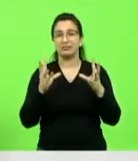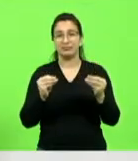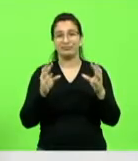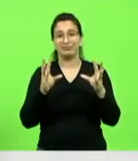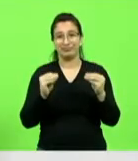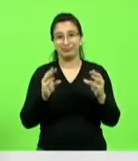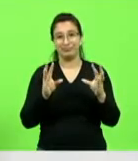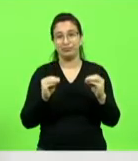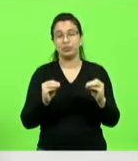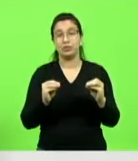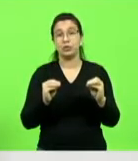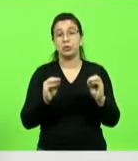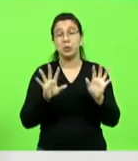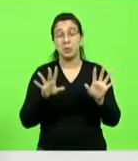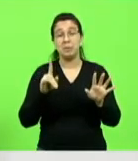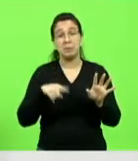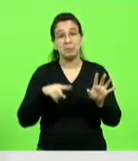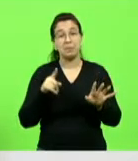Mas trata, sim,